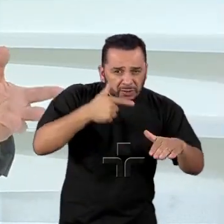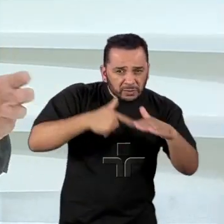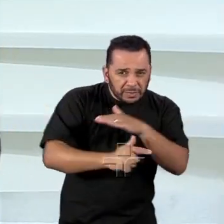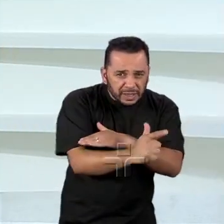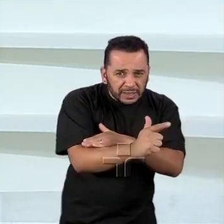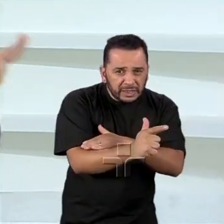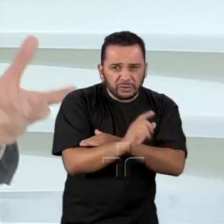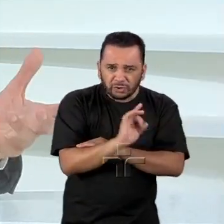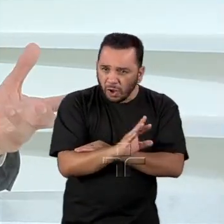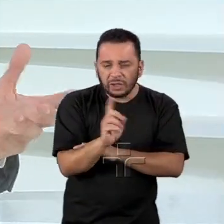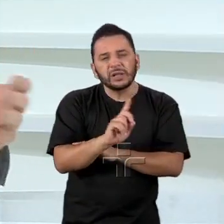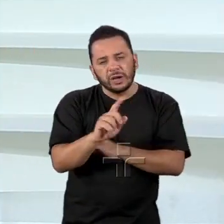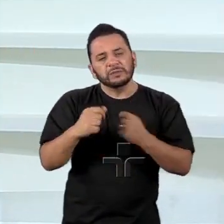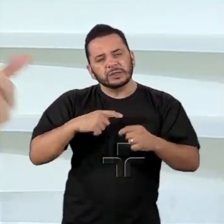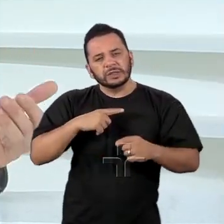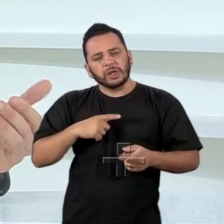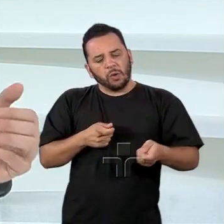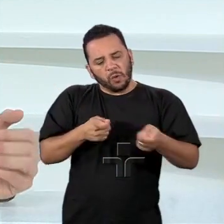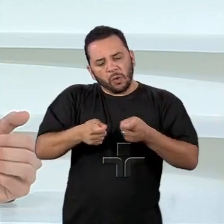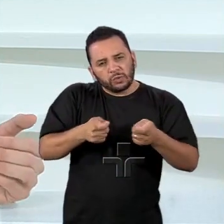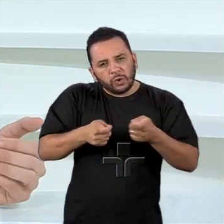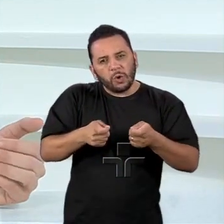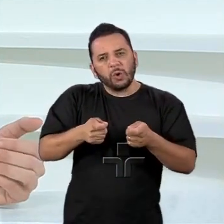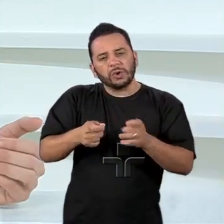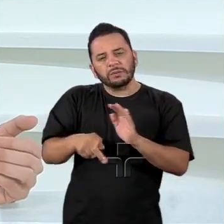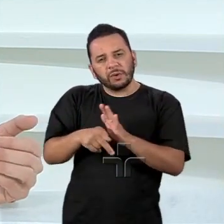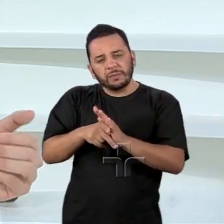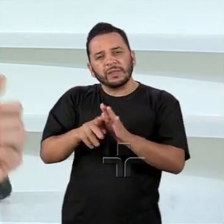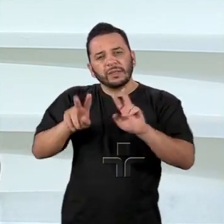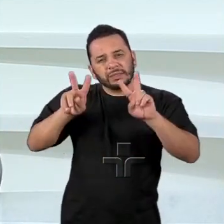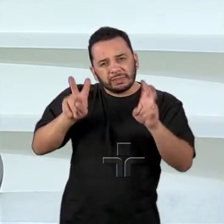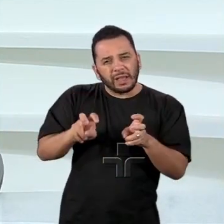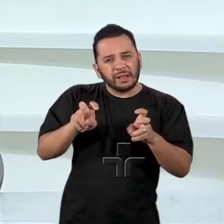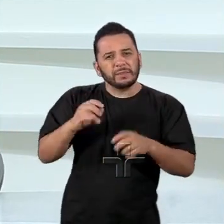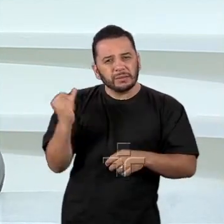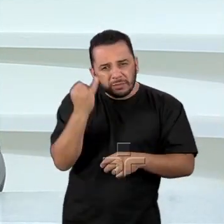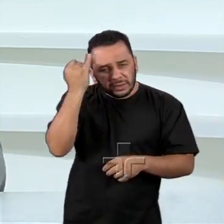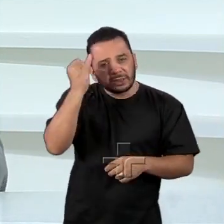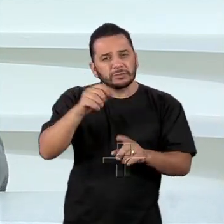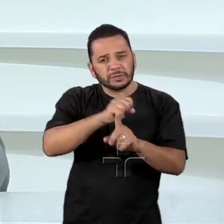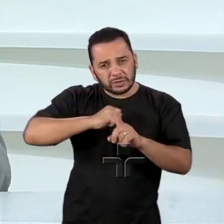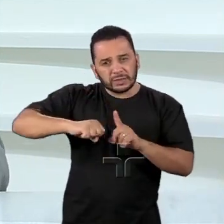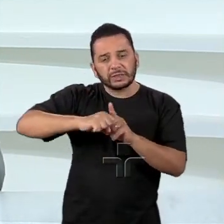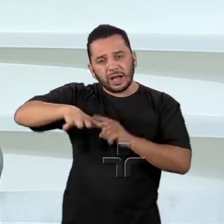vigilância e de controle de temas sensíveis para a sociedade brasileira.